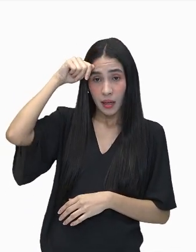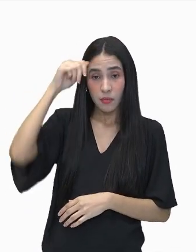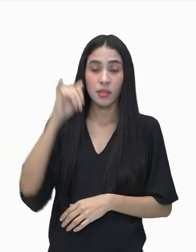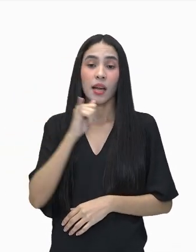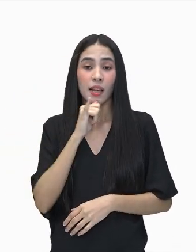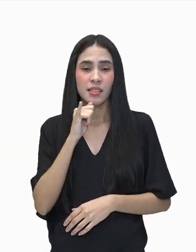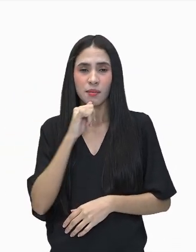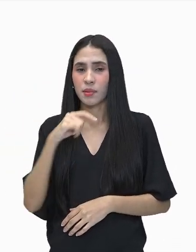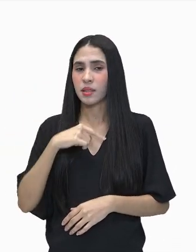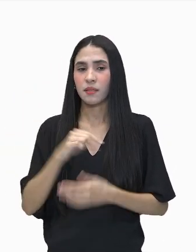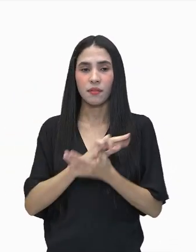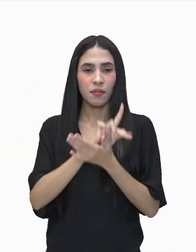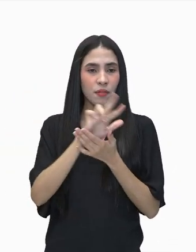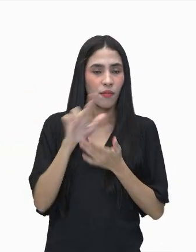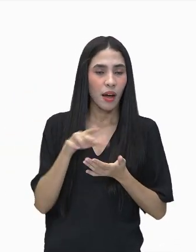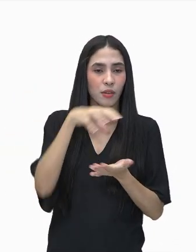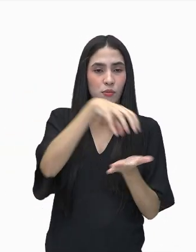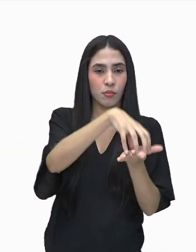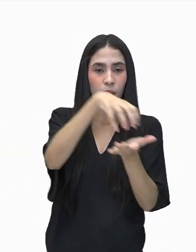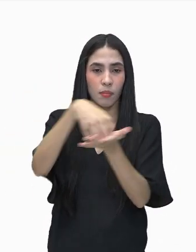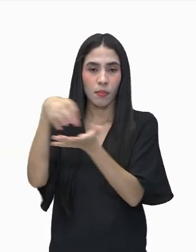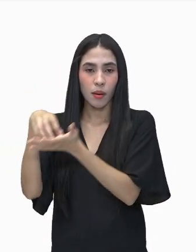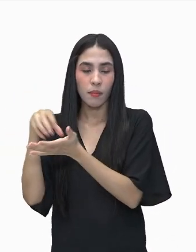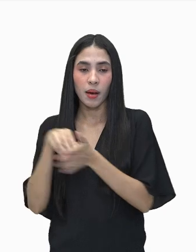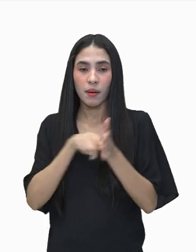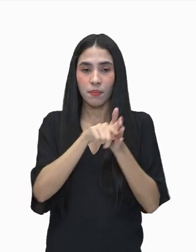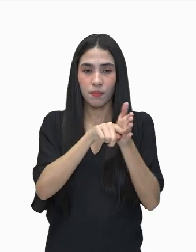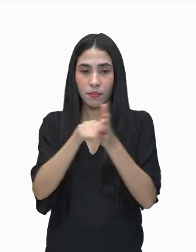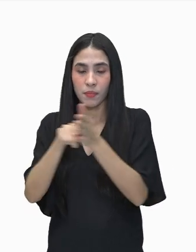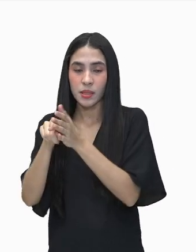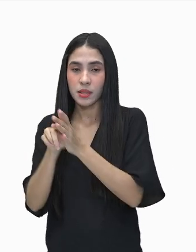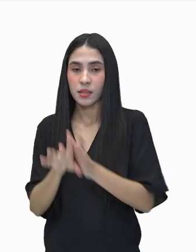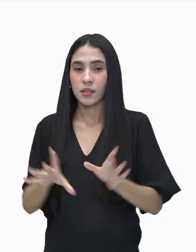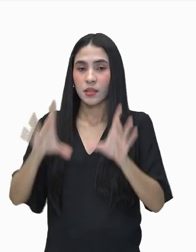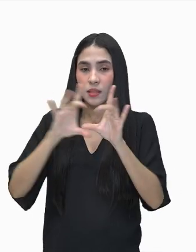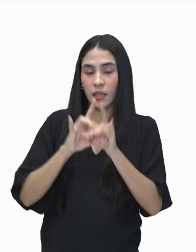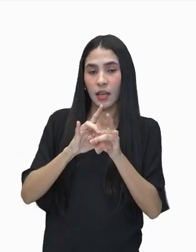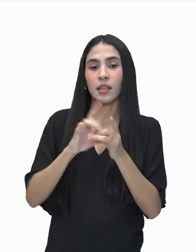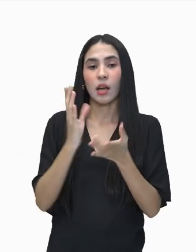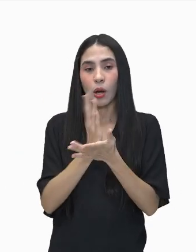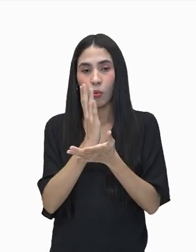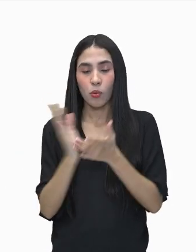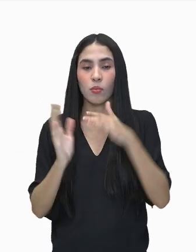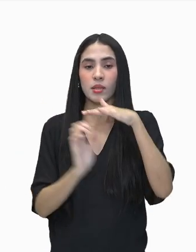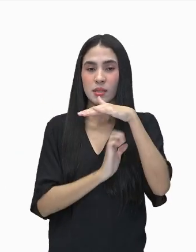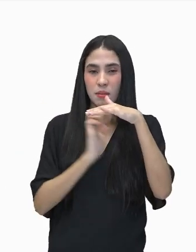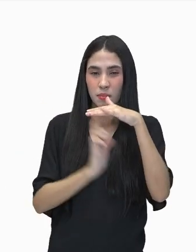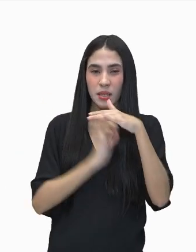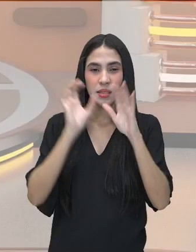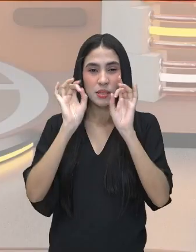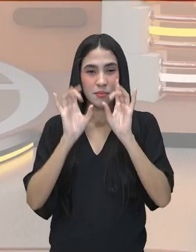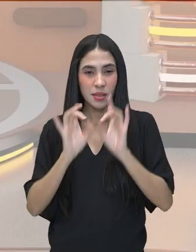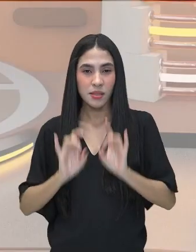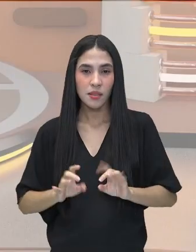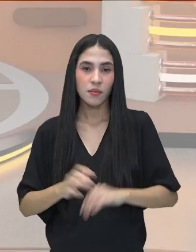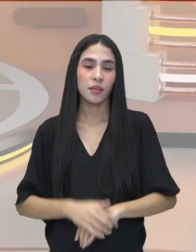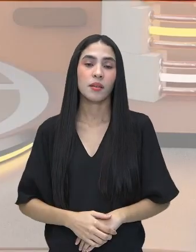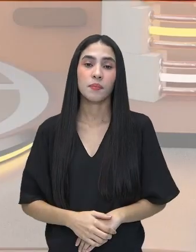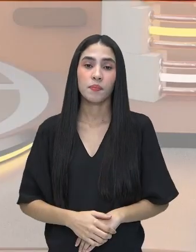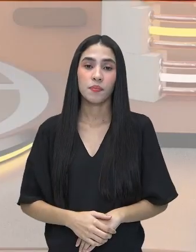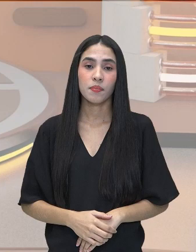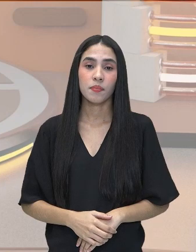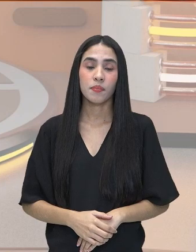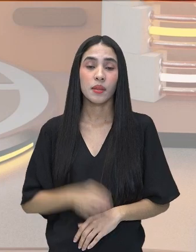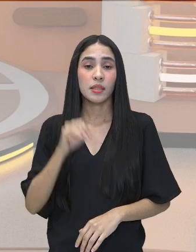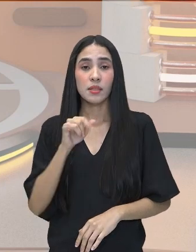vários centros de pesquisa que estão ligados aí a algumas indústrias específicas. Então, se você